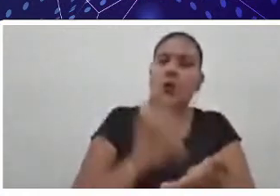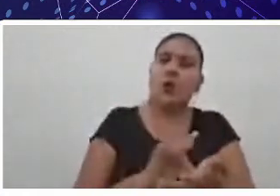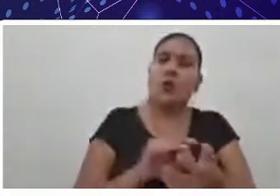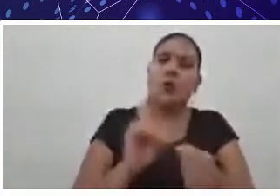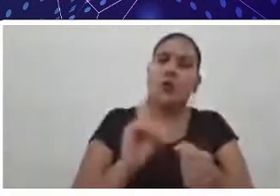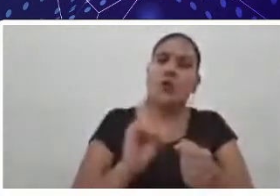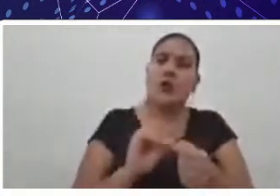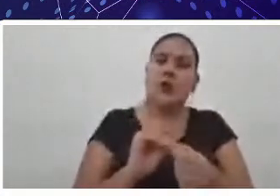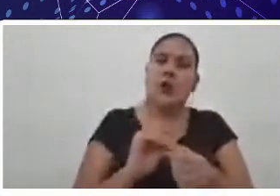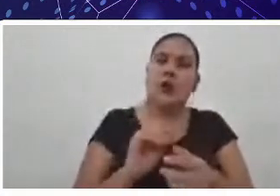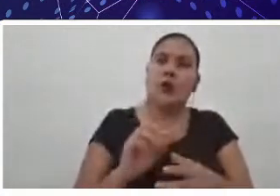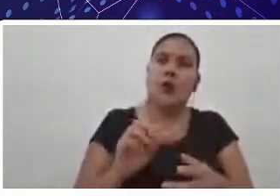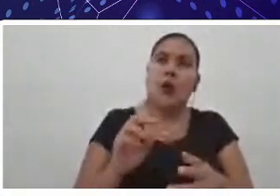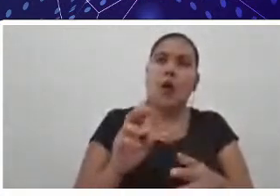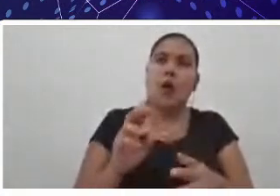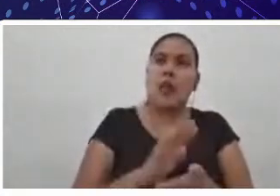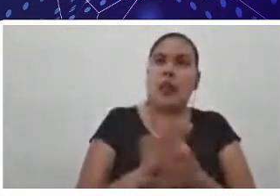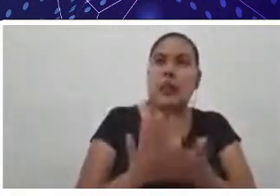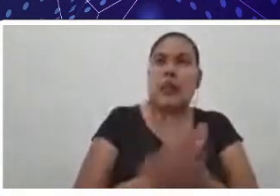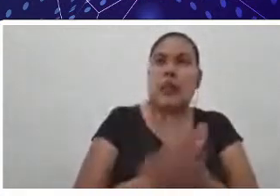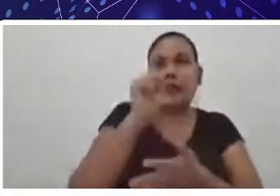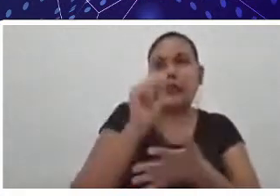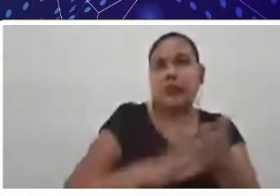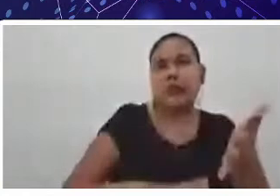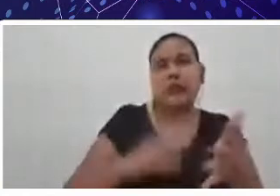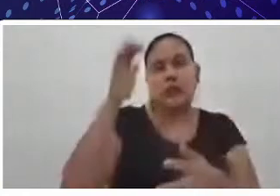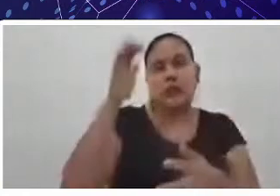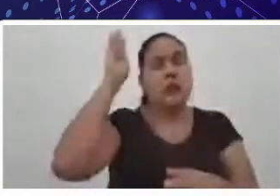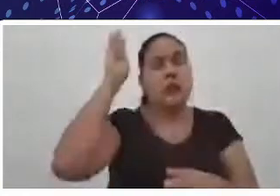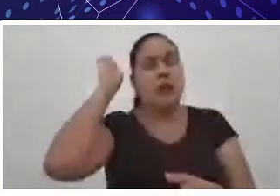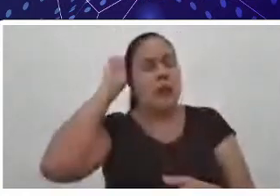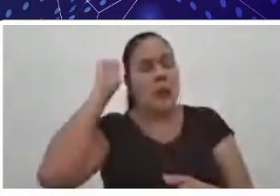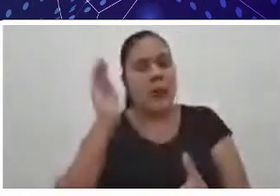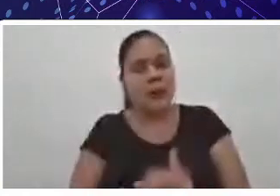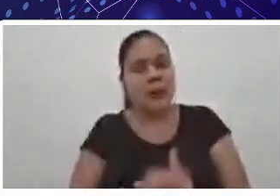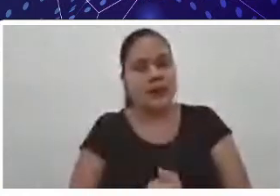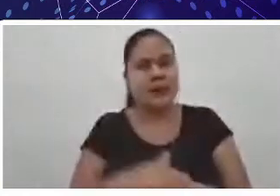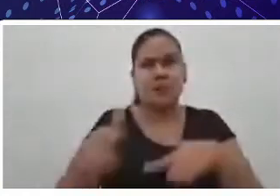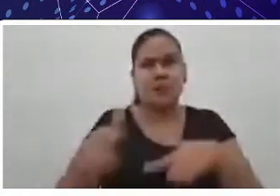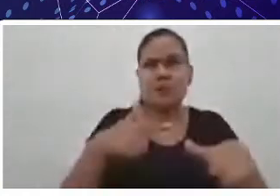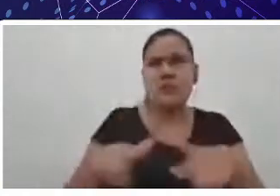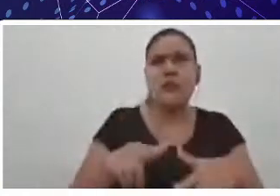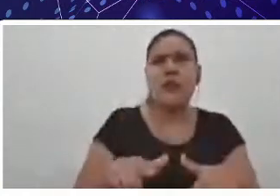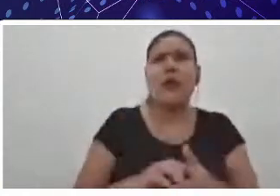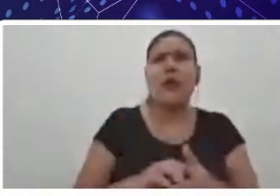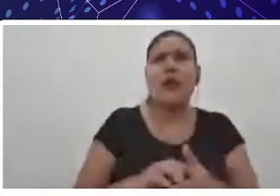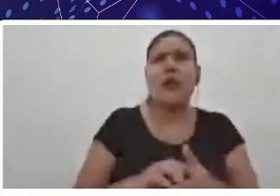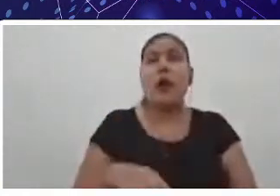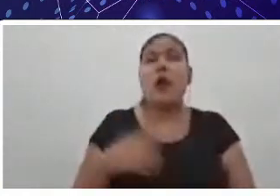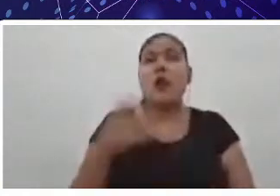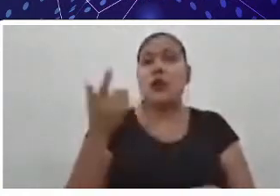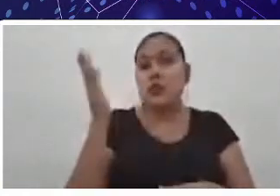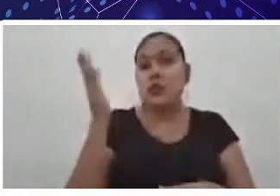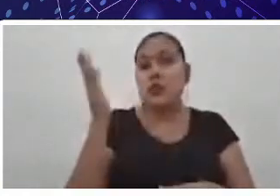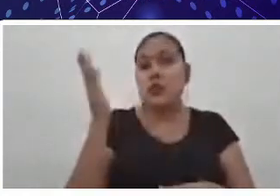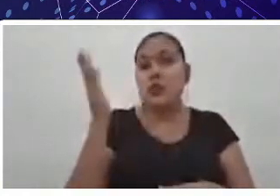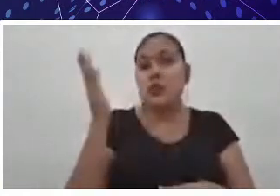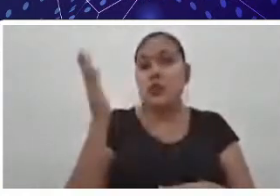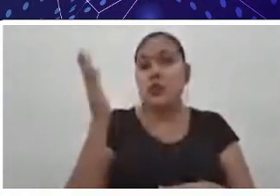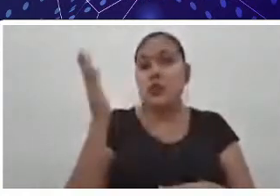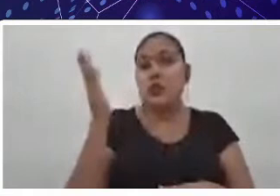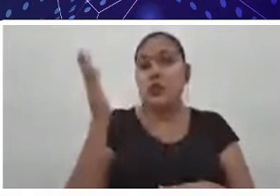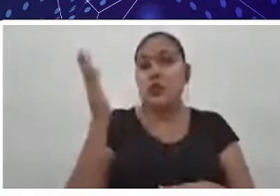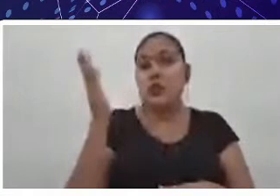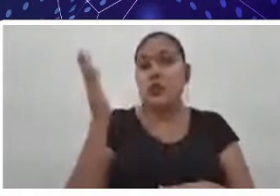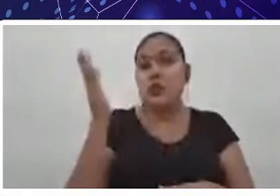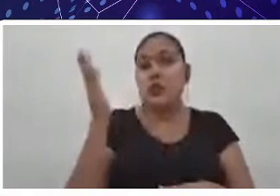estivesse trabalhando, alguma coisa assim, então, ele já consegue adiantar esse processo como aluno especial, né. Então,